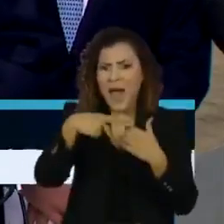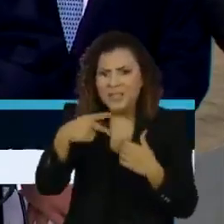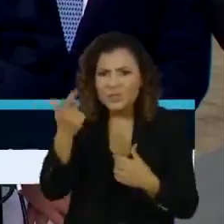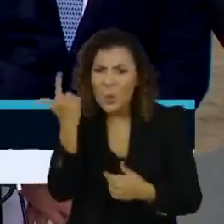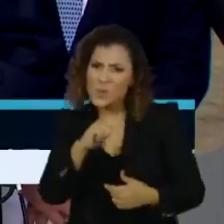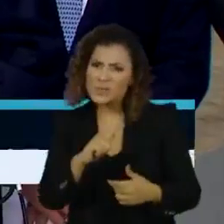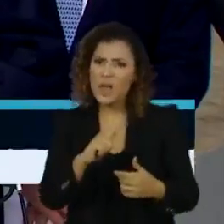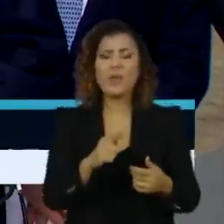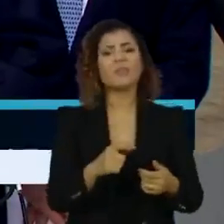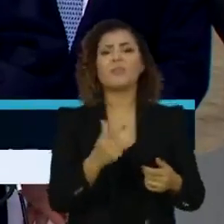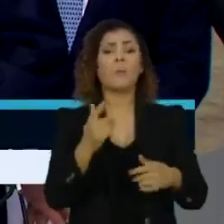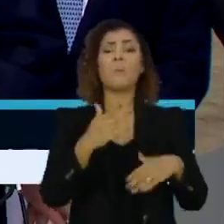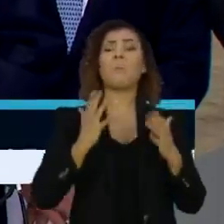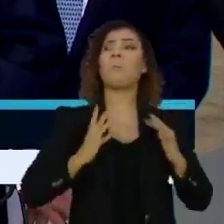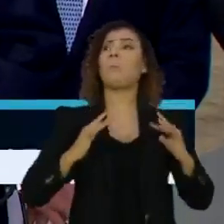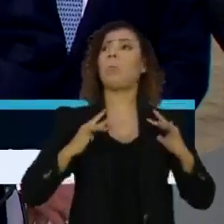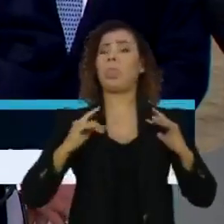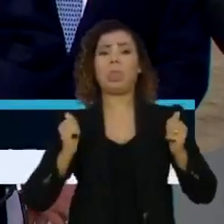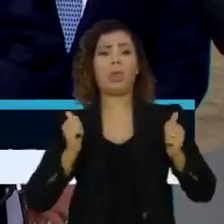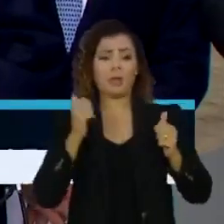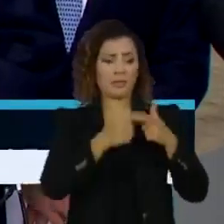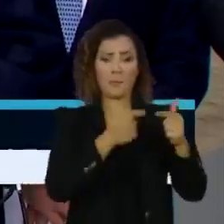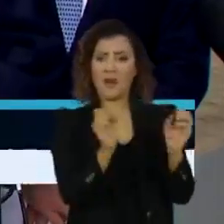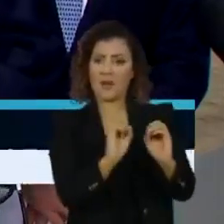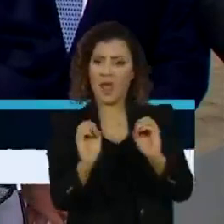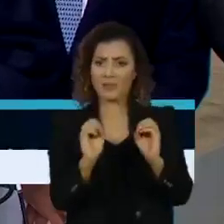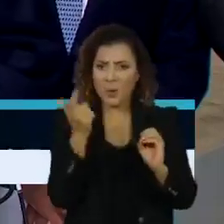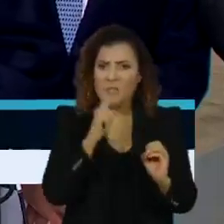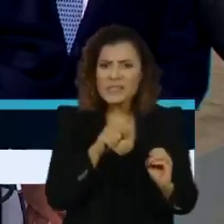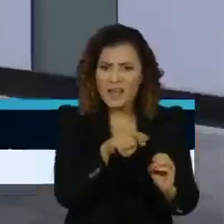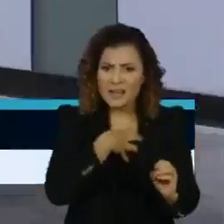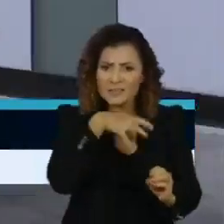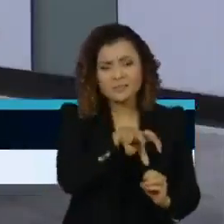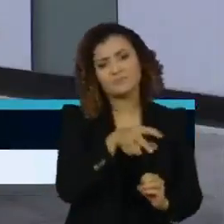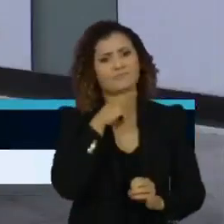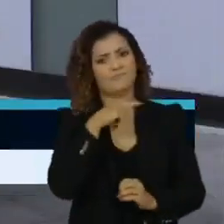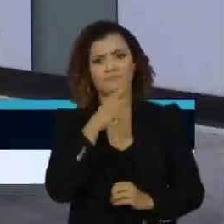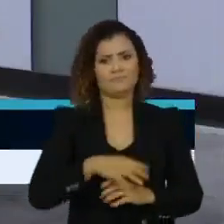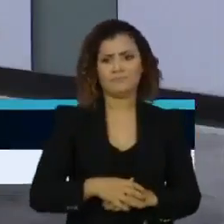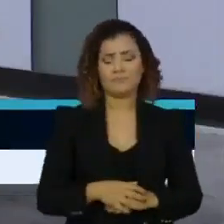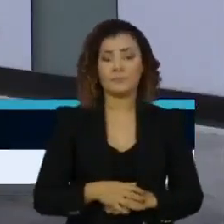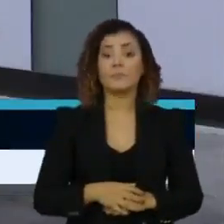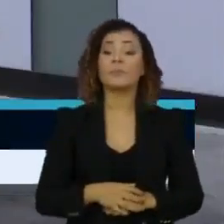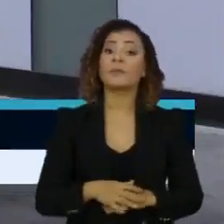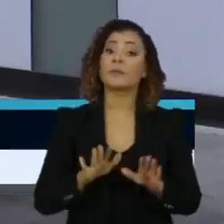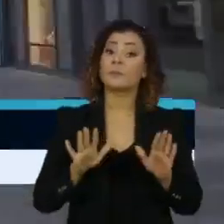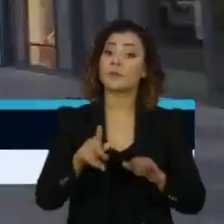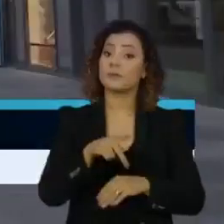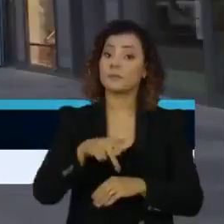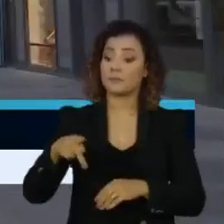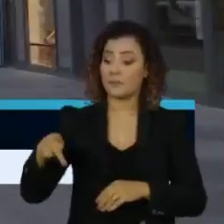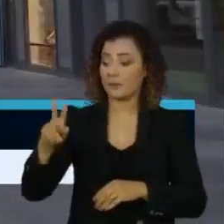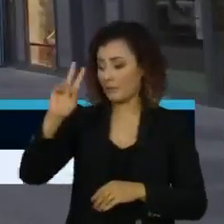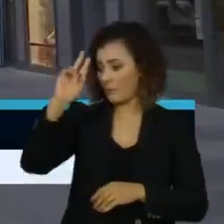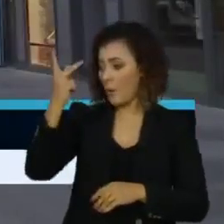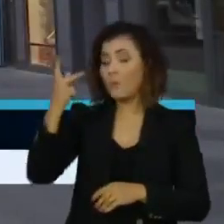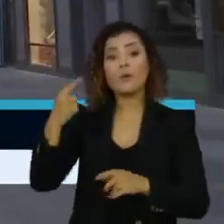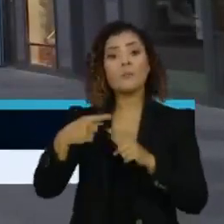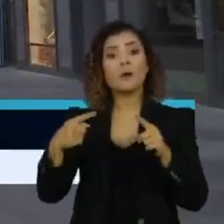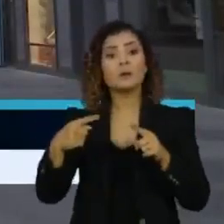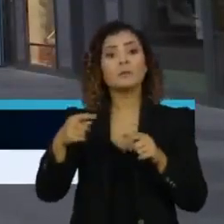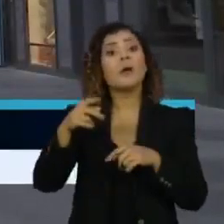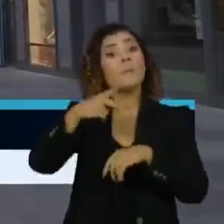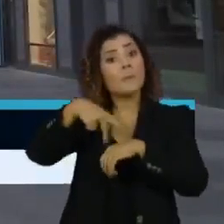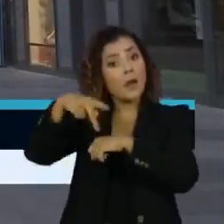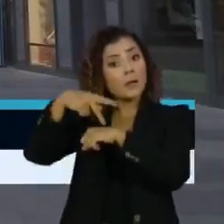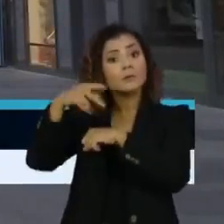sustenta por muito tempo com esse tipo de política. Diferentemente do que disse o presidente, há semanas países